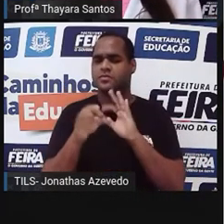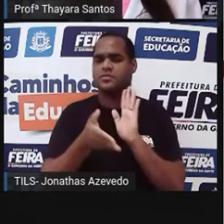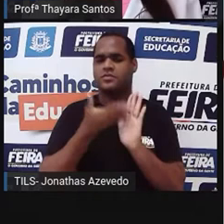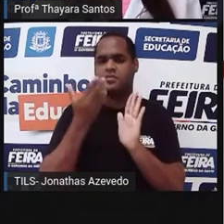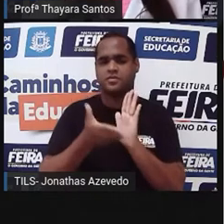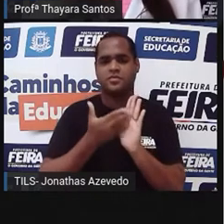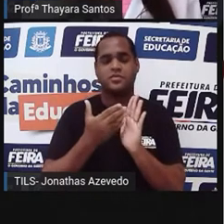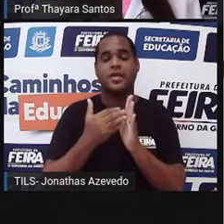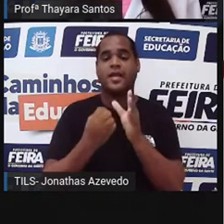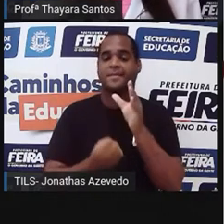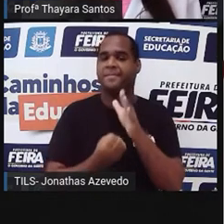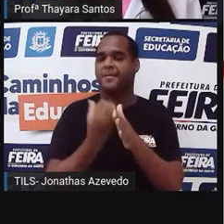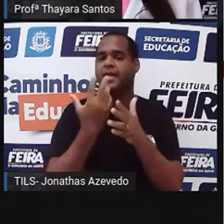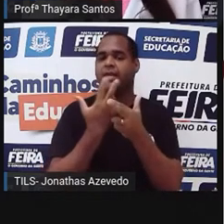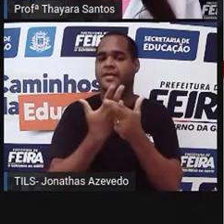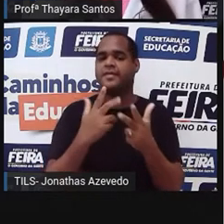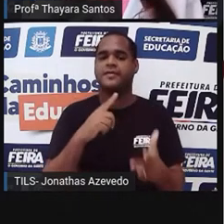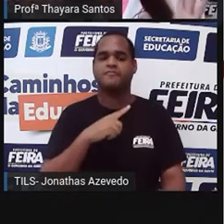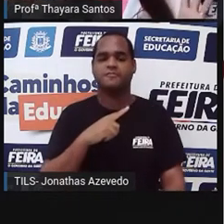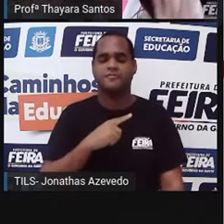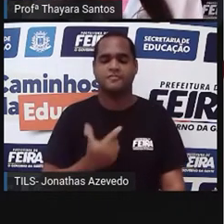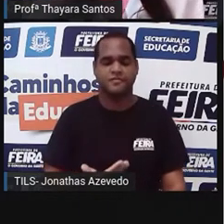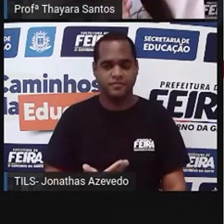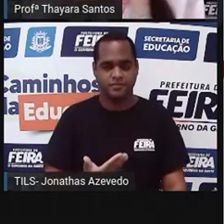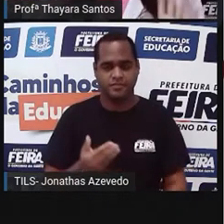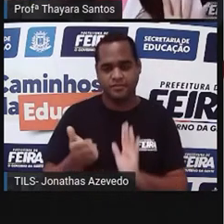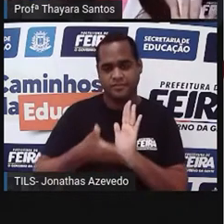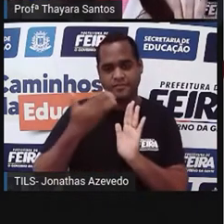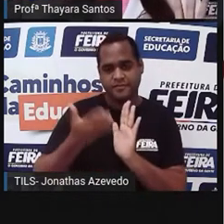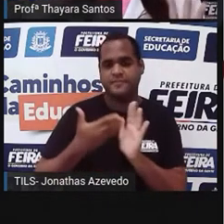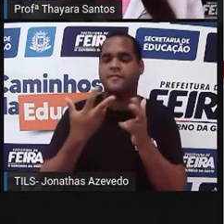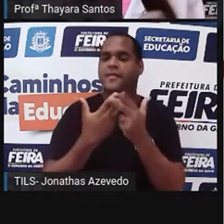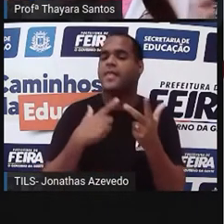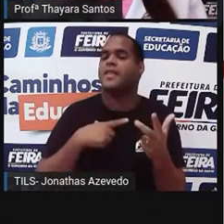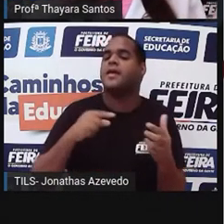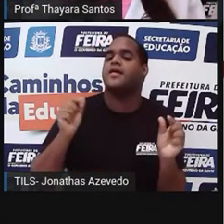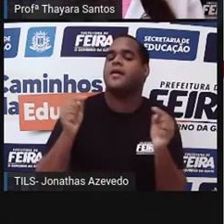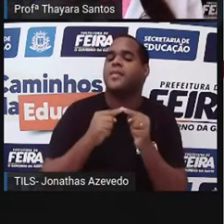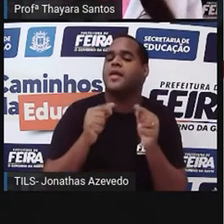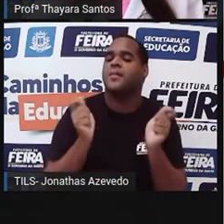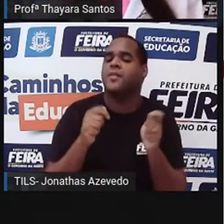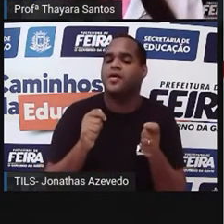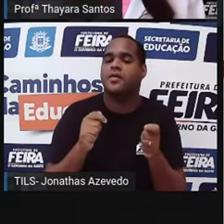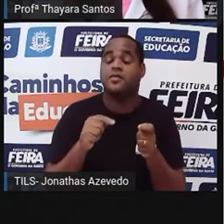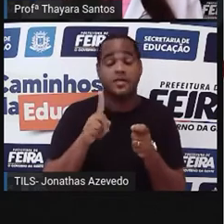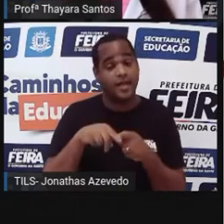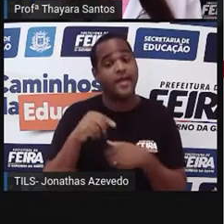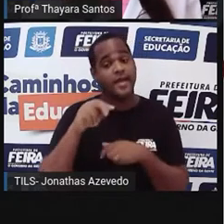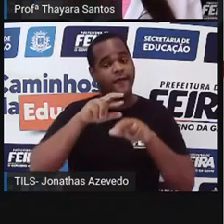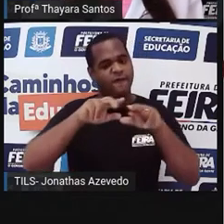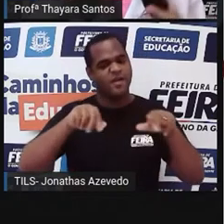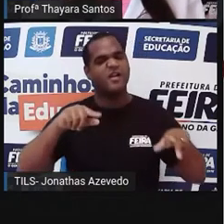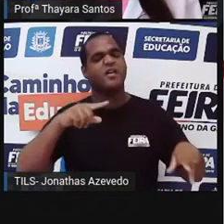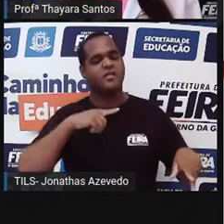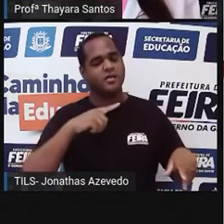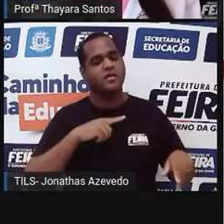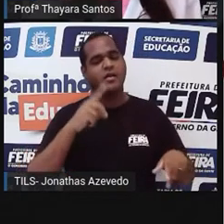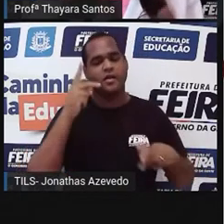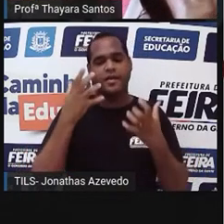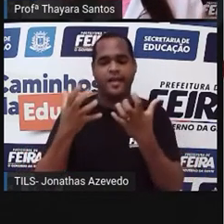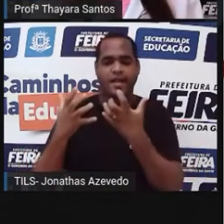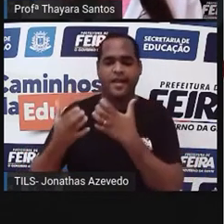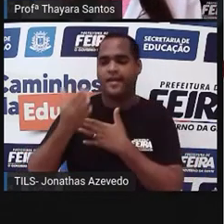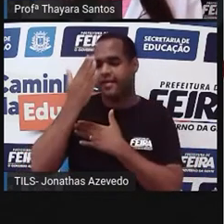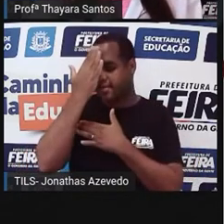livro da origem das espécies. E esse livro aí foi a sensação, no momento, todo mundo queria ler esse livro, queria saber